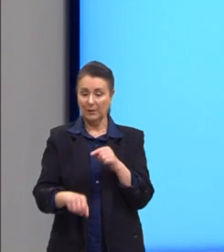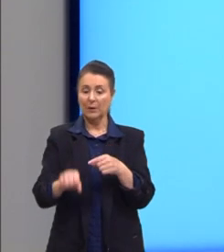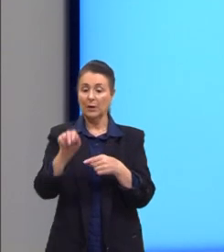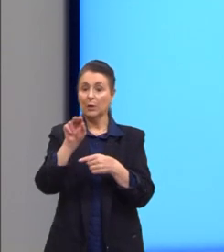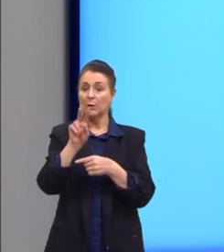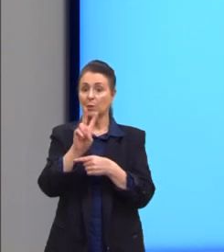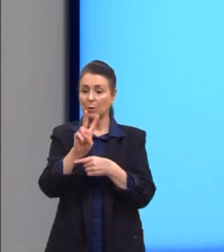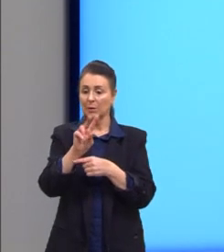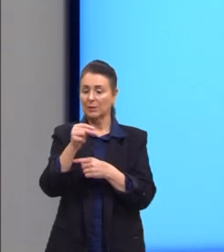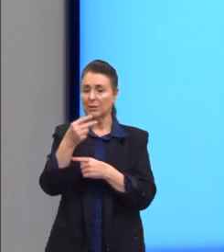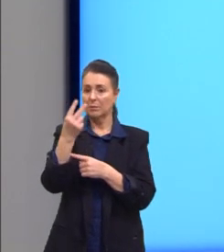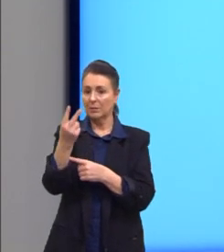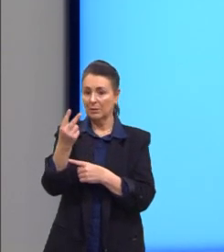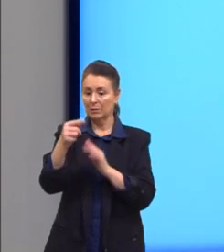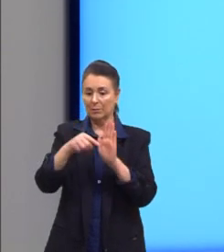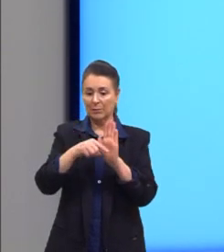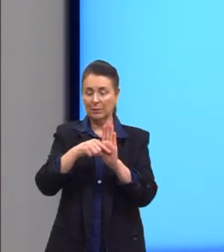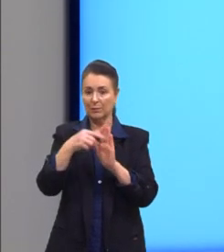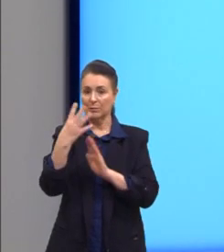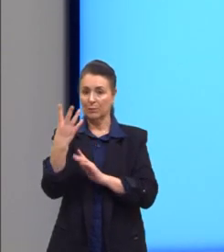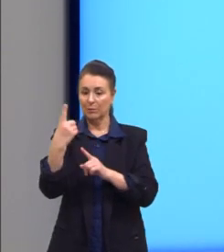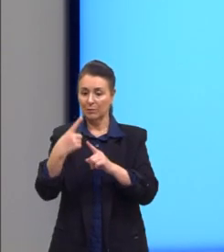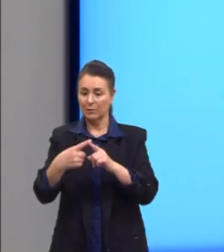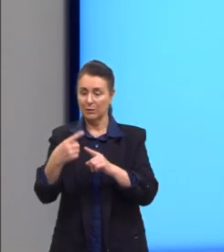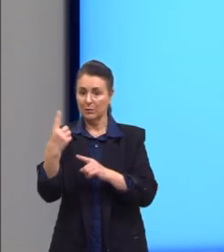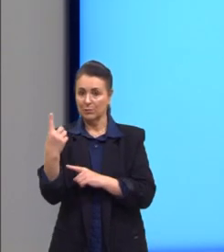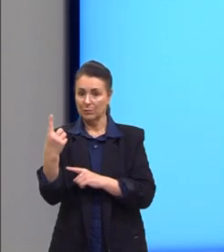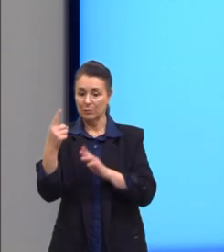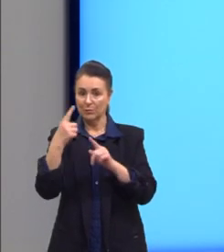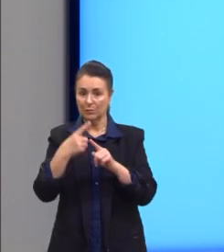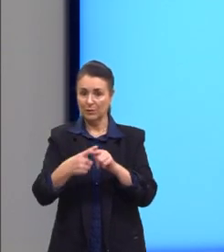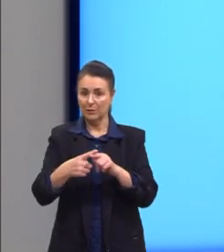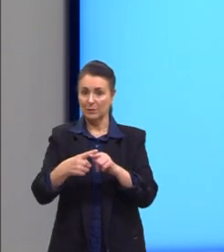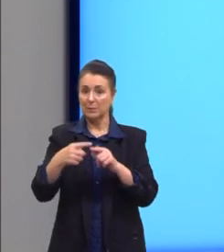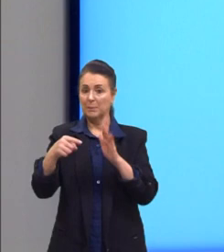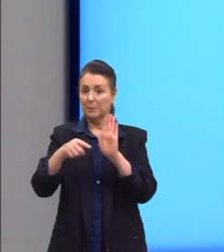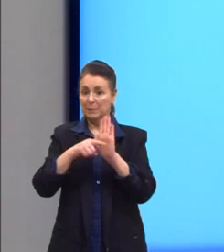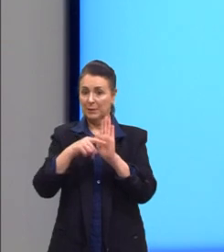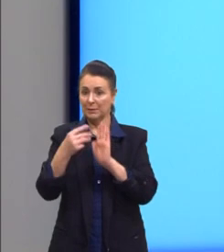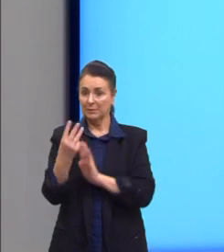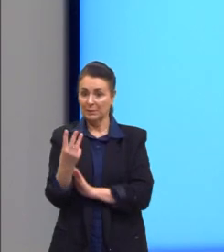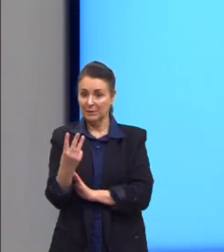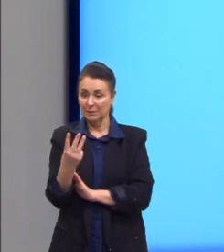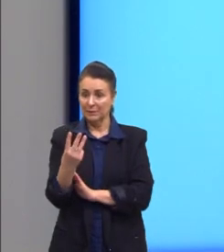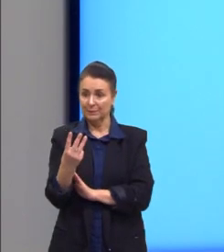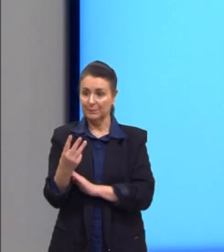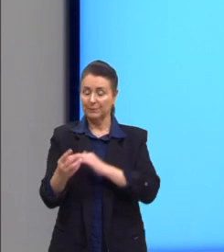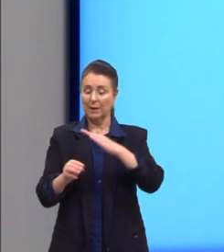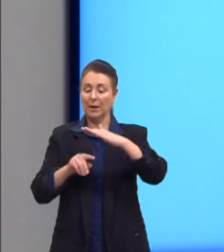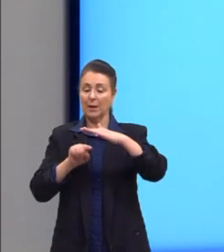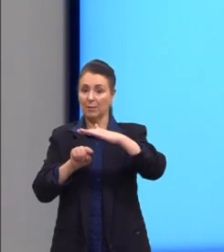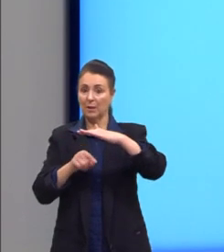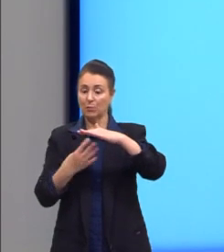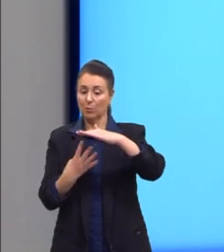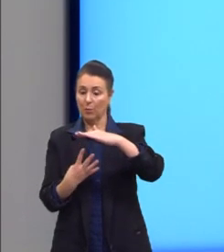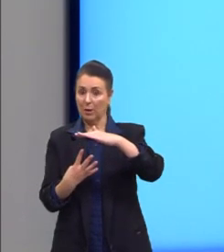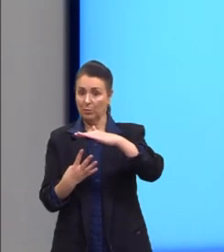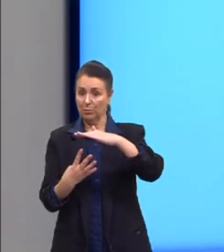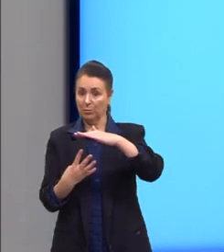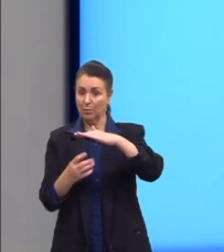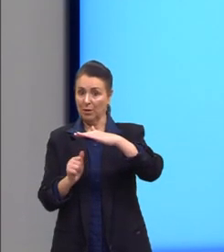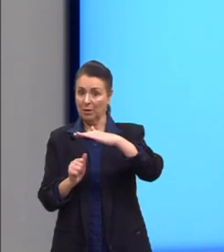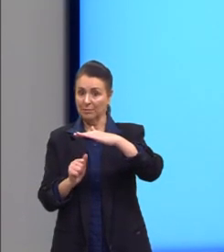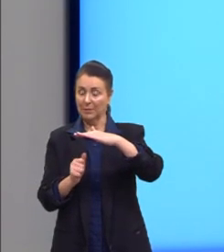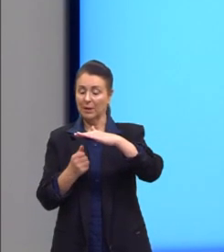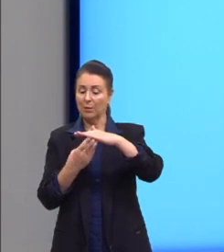2 ao quadrado menos 4 vezes 1 vezes menos 3. No denominador, que era 4A, ficaria